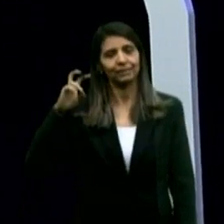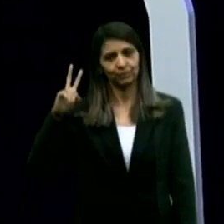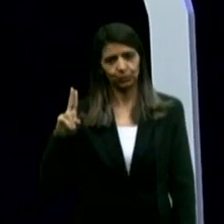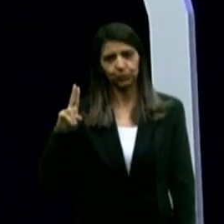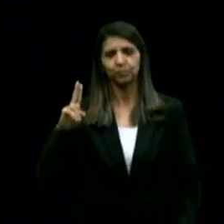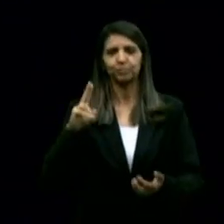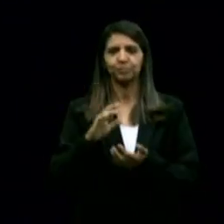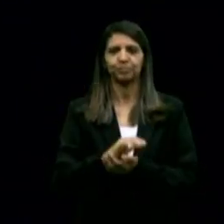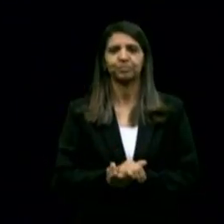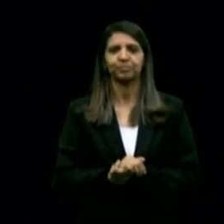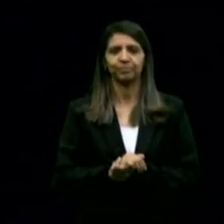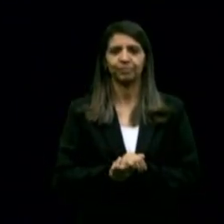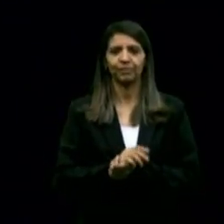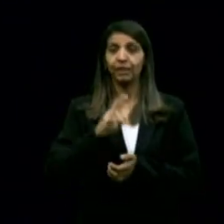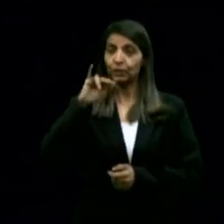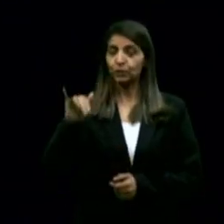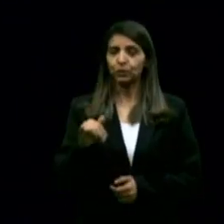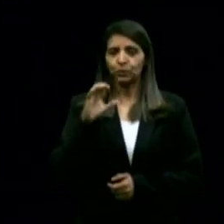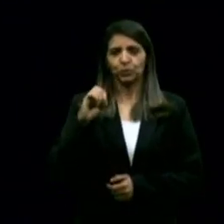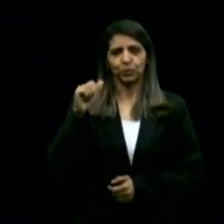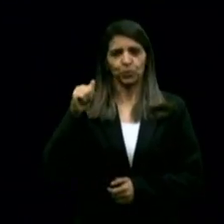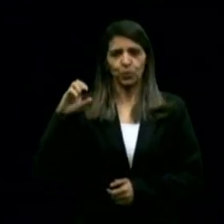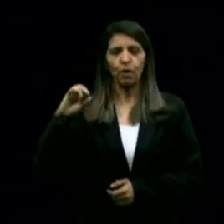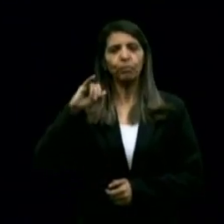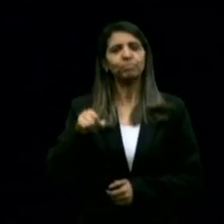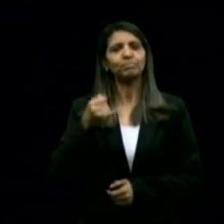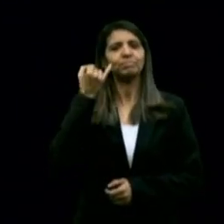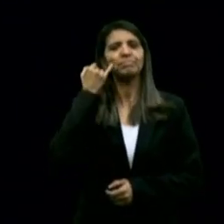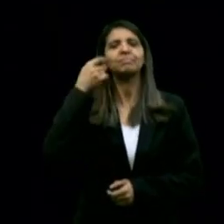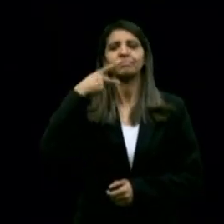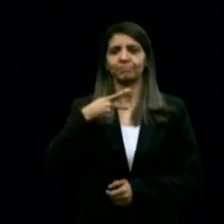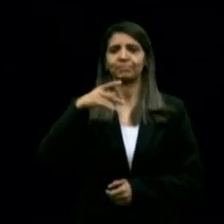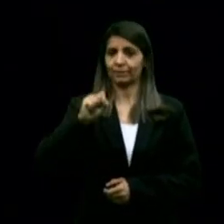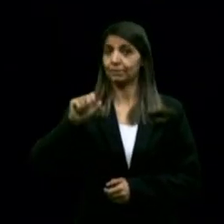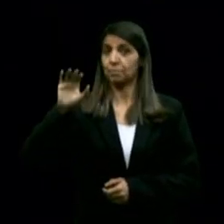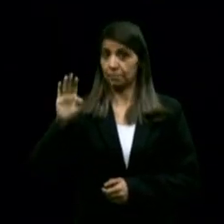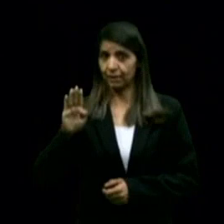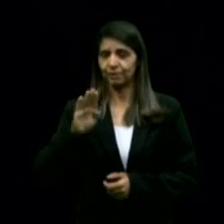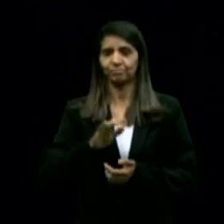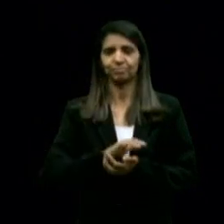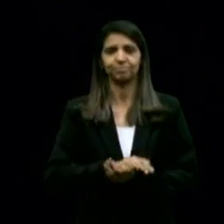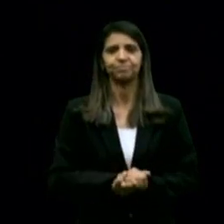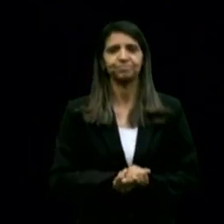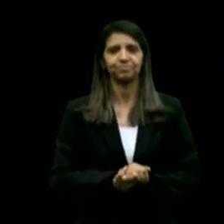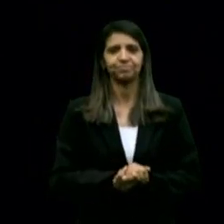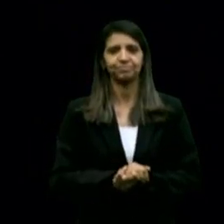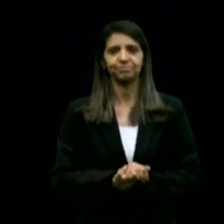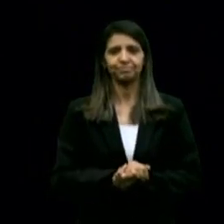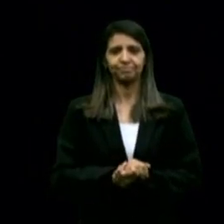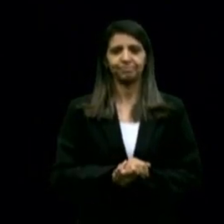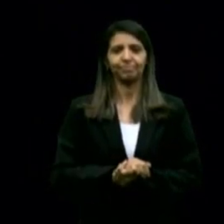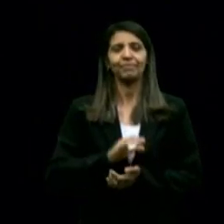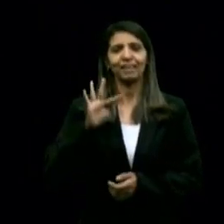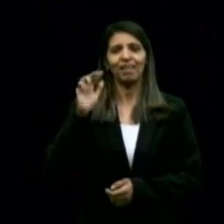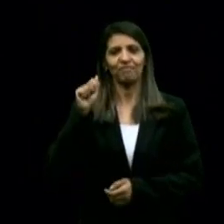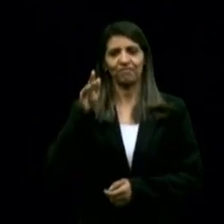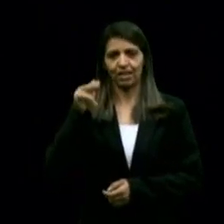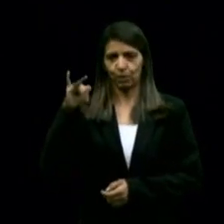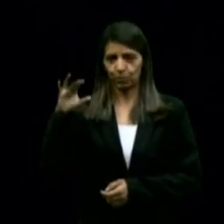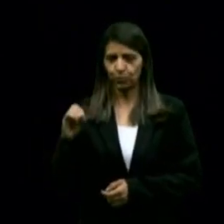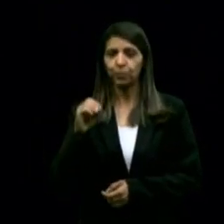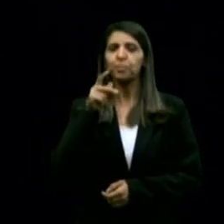João Azevedo, PSB. Major Fábio, PRTB.